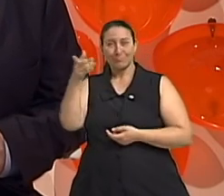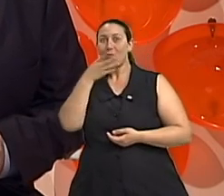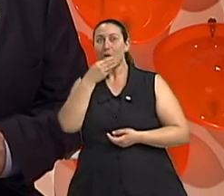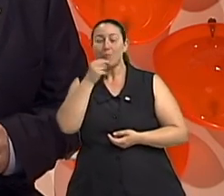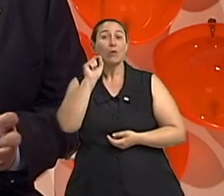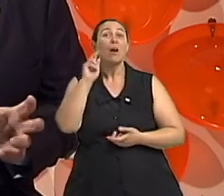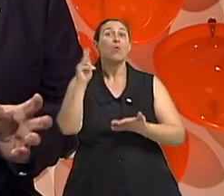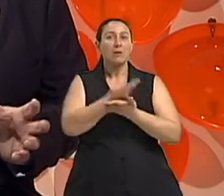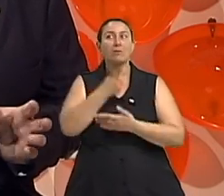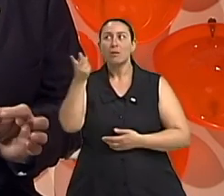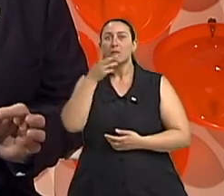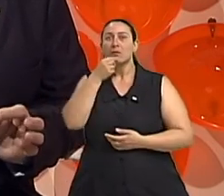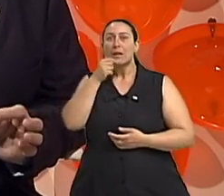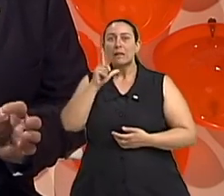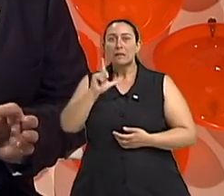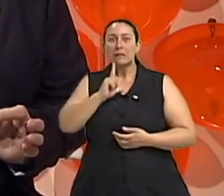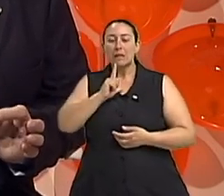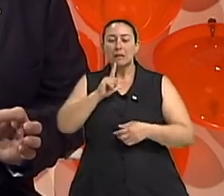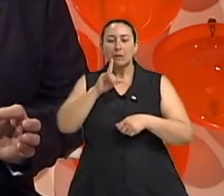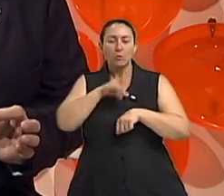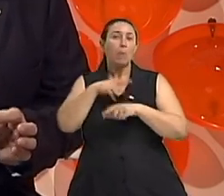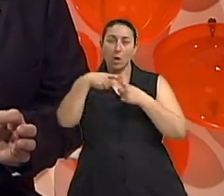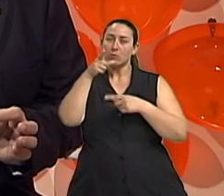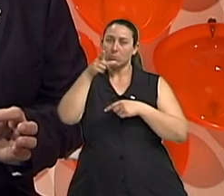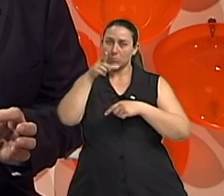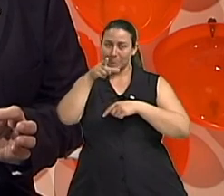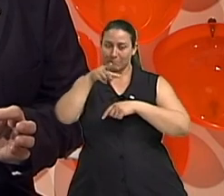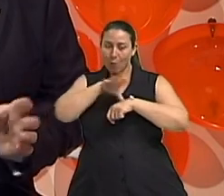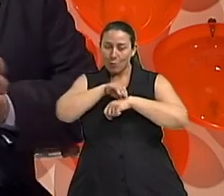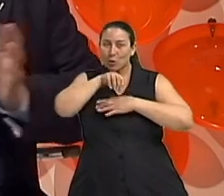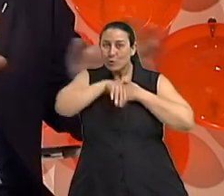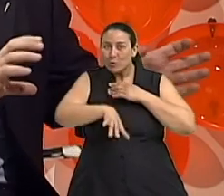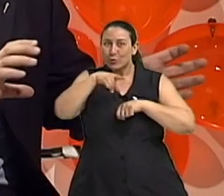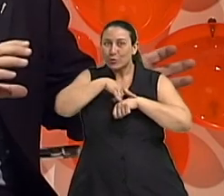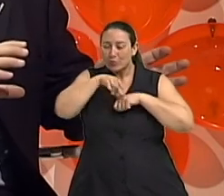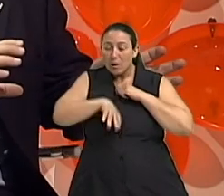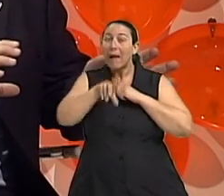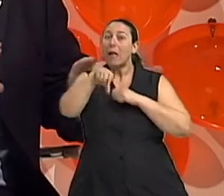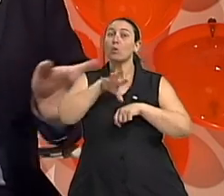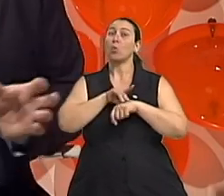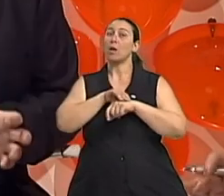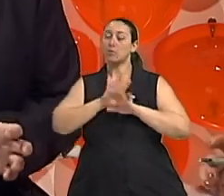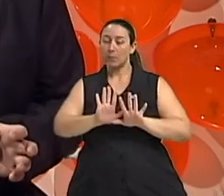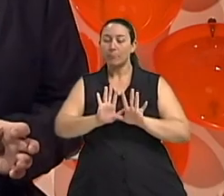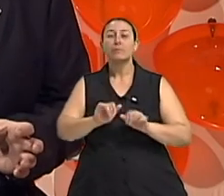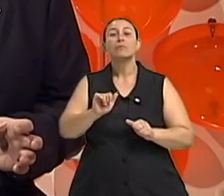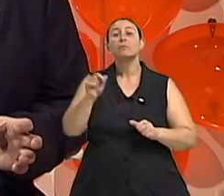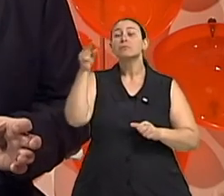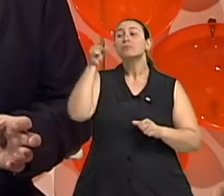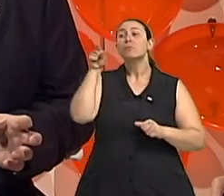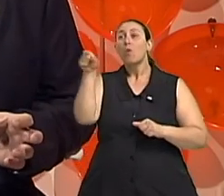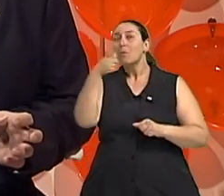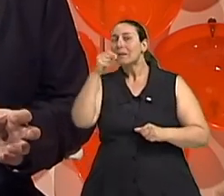têm incontinência urinária, isso faz parte de uma doença. Isso compõe uma outra doença. Ah, ok. Na mulher,